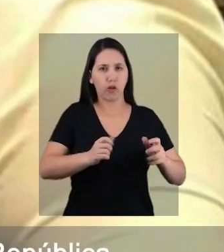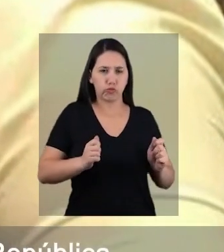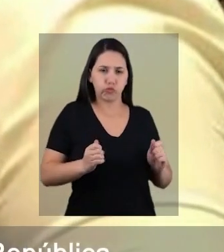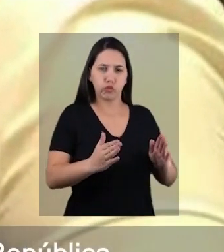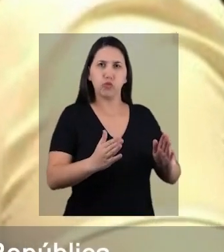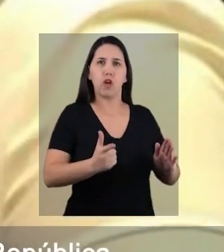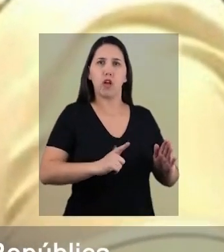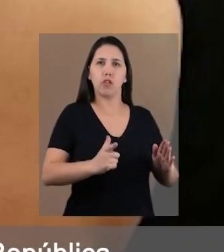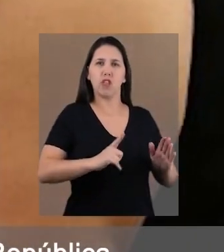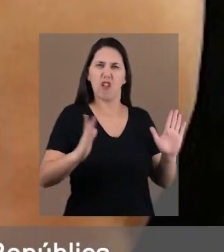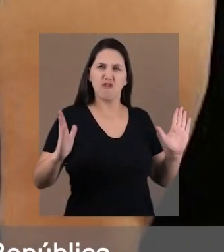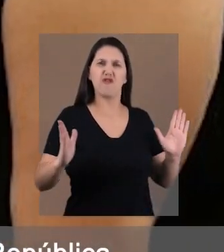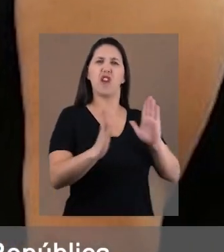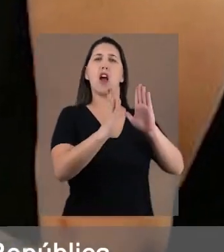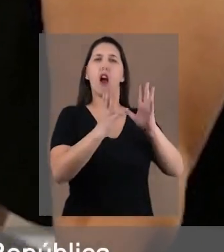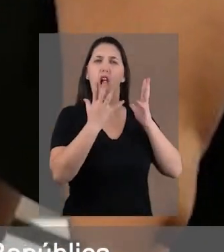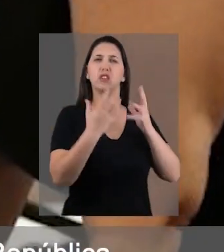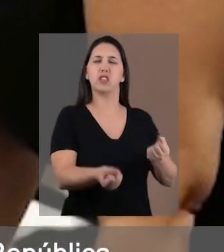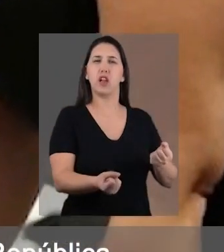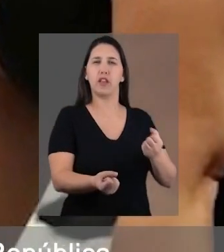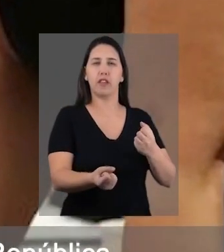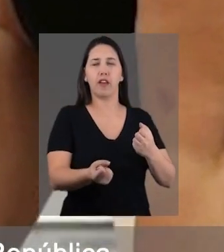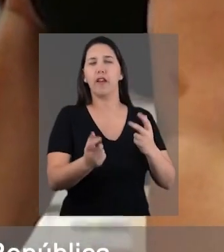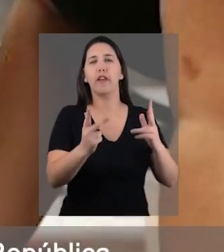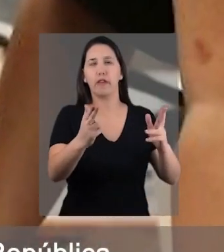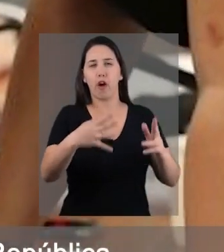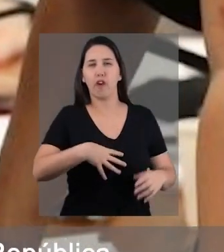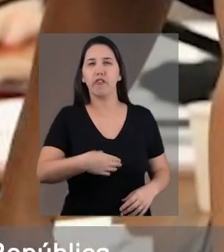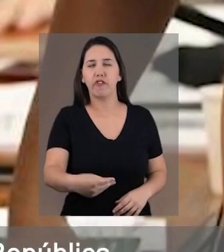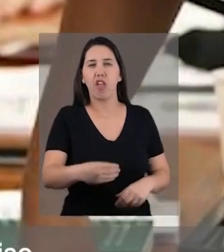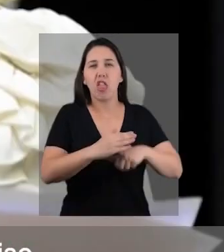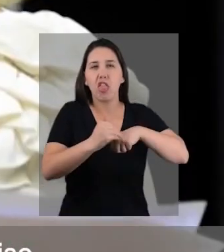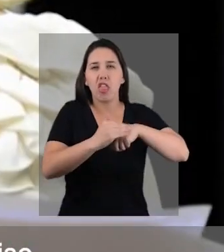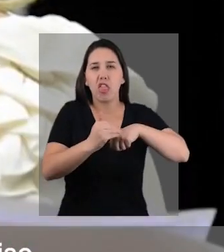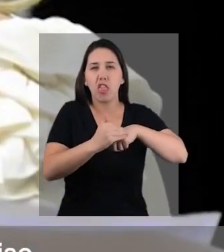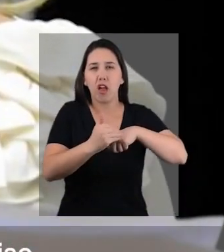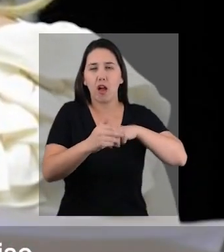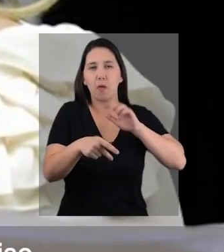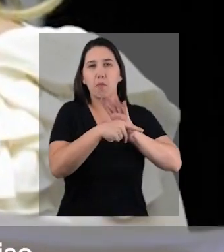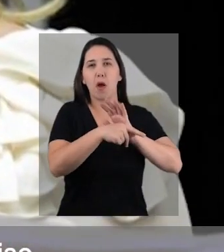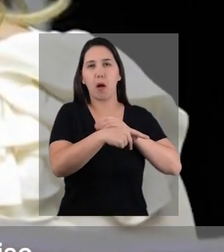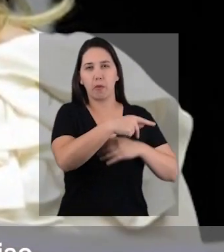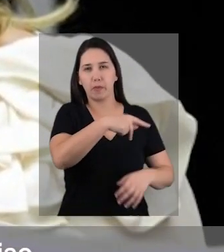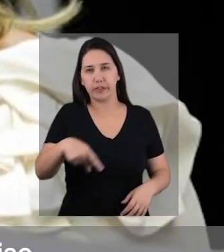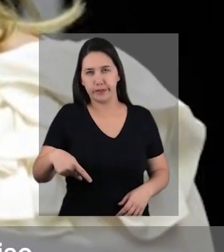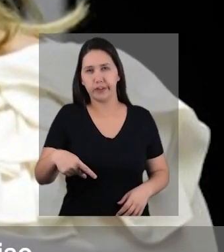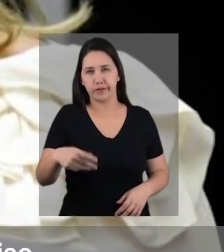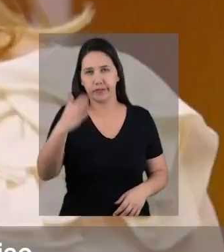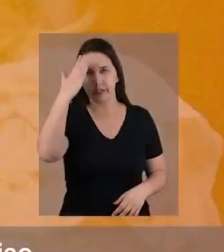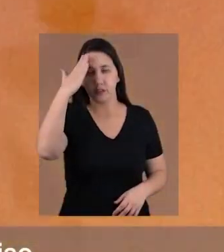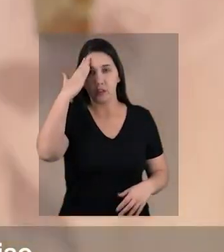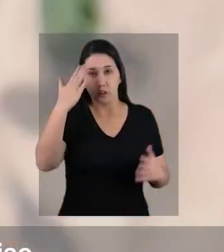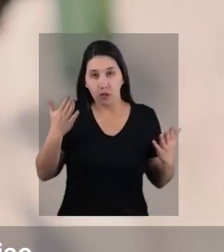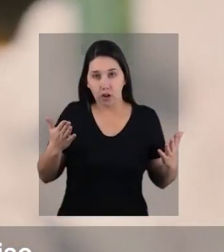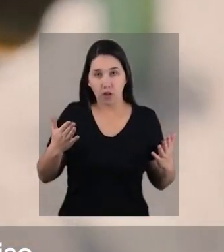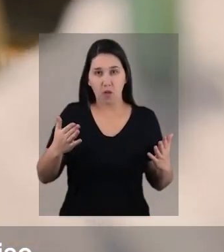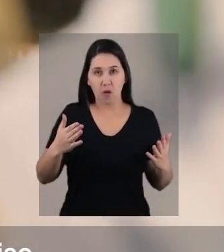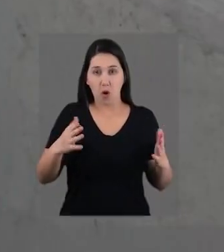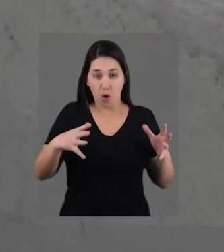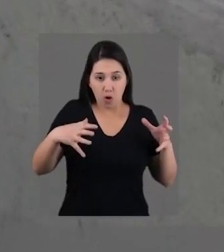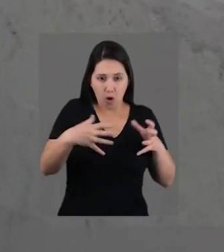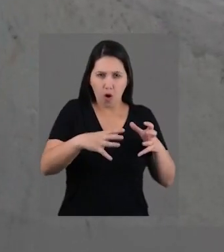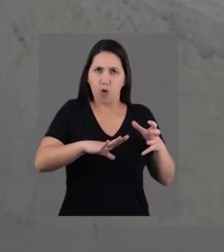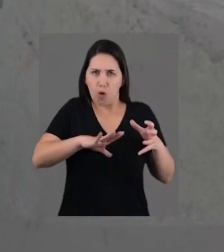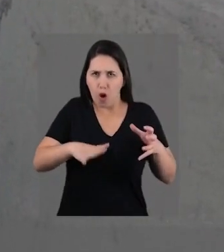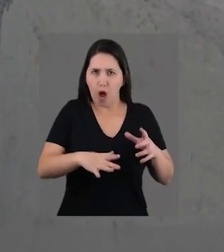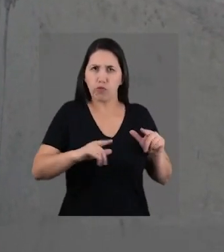bandido da mesma forma que enfrentam o filhinho mimado de presidente da república. Esses corajosos são capazes de enfrentar tudo o que for